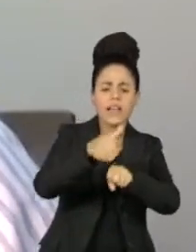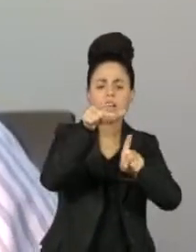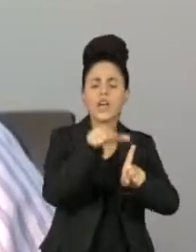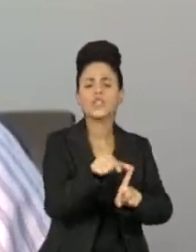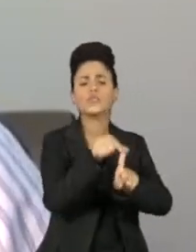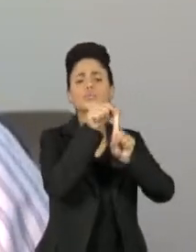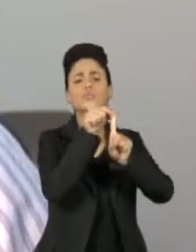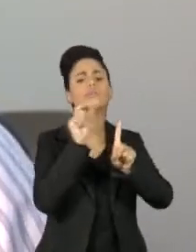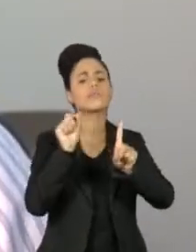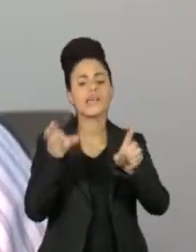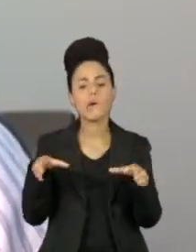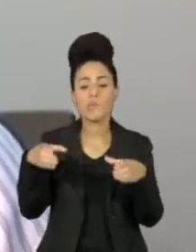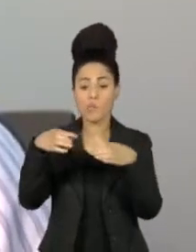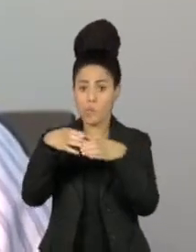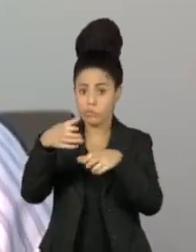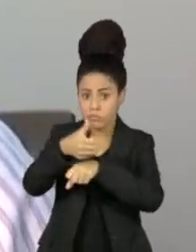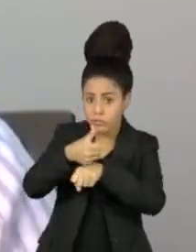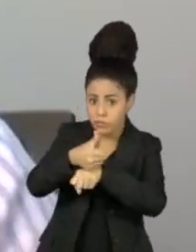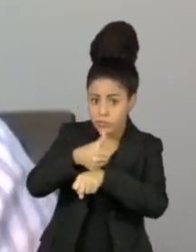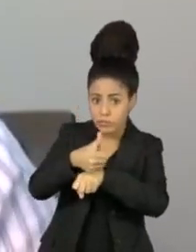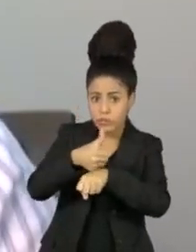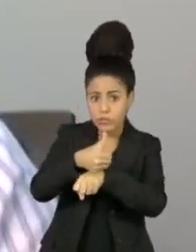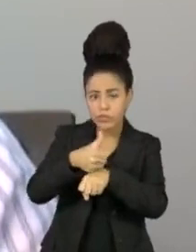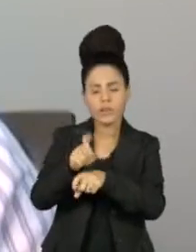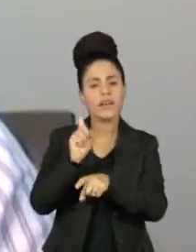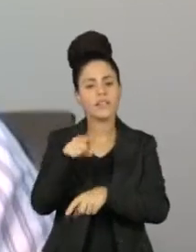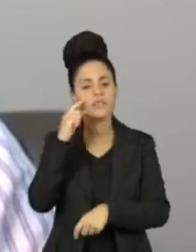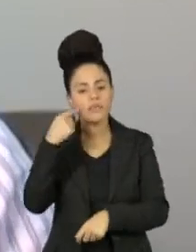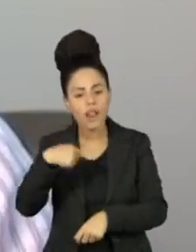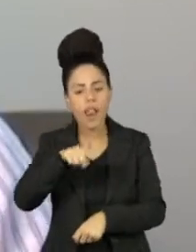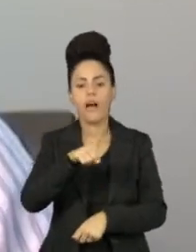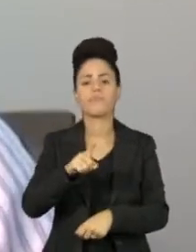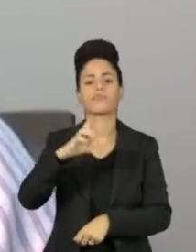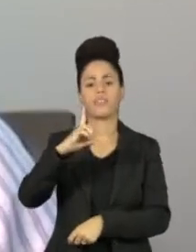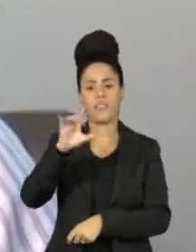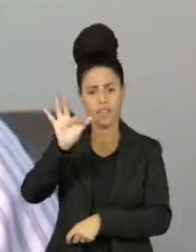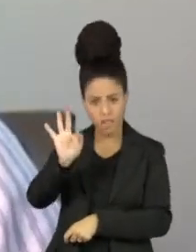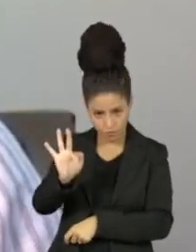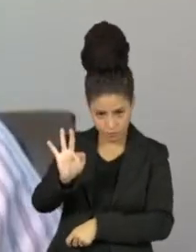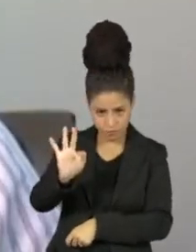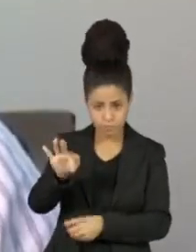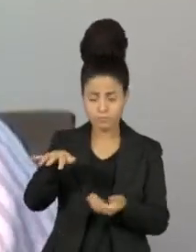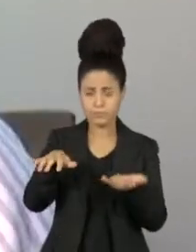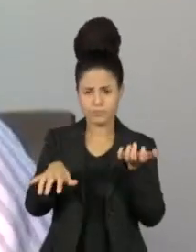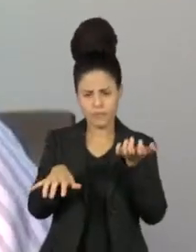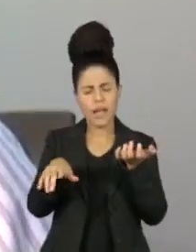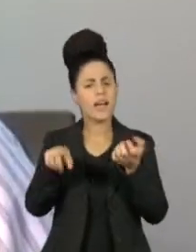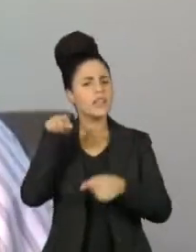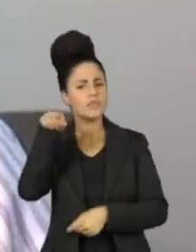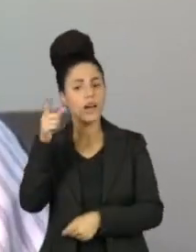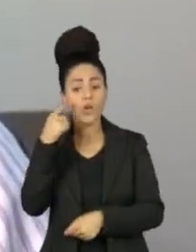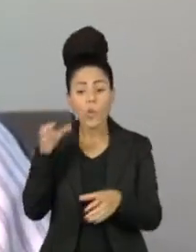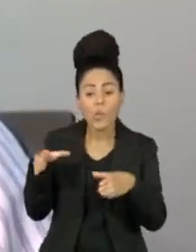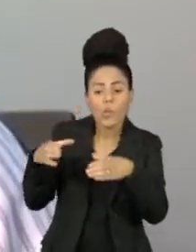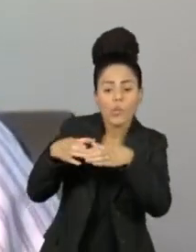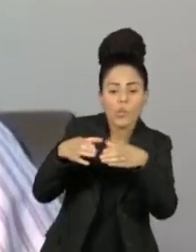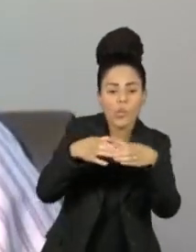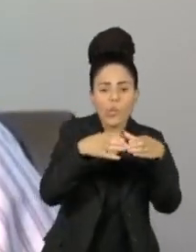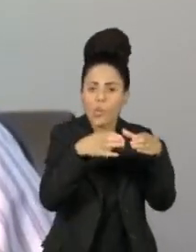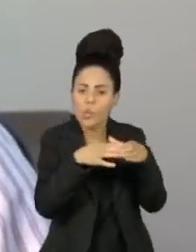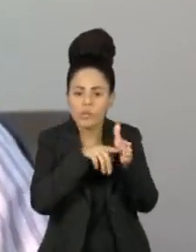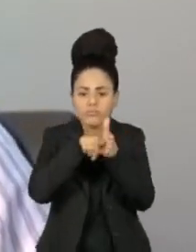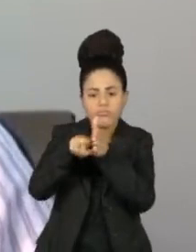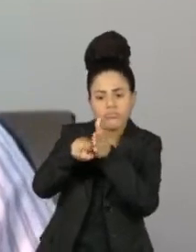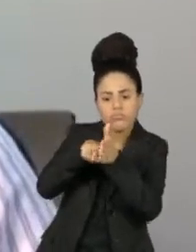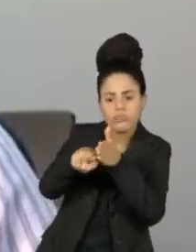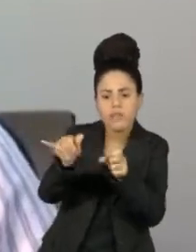normalmente são grupos de profissionais. Eles vão até Brasília, eles realizam em grupo a sua própria